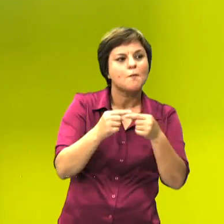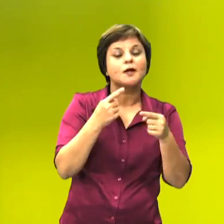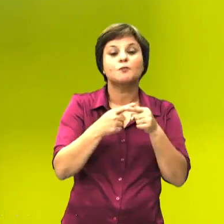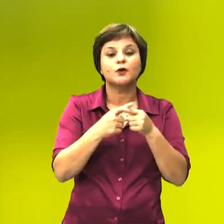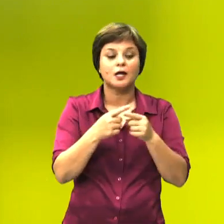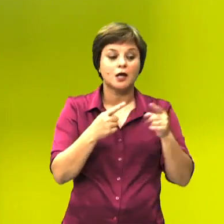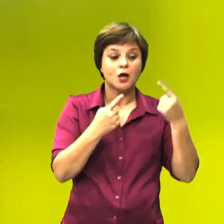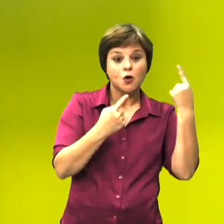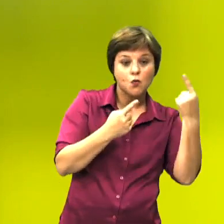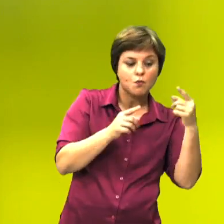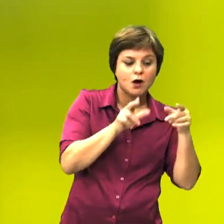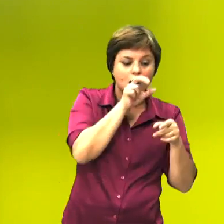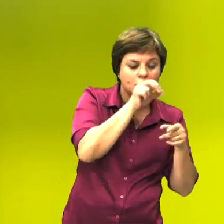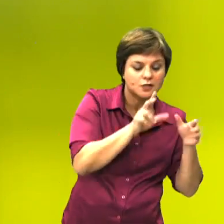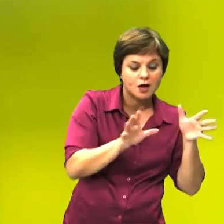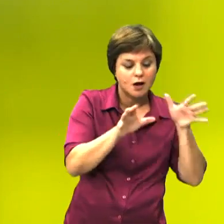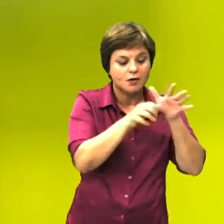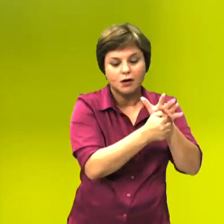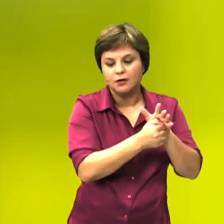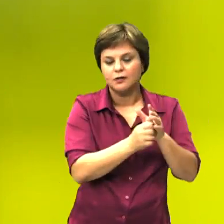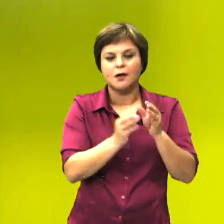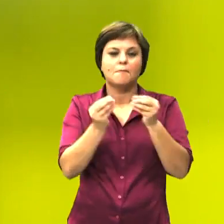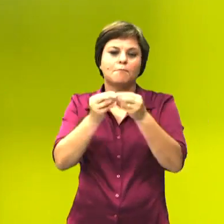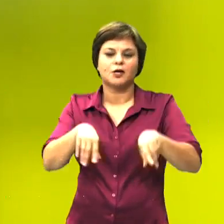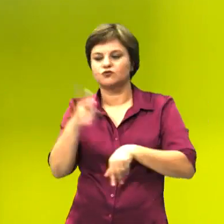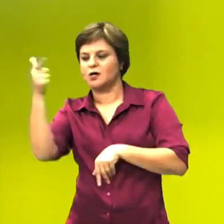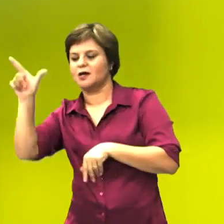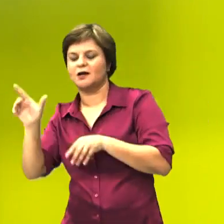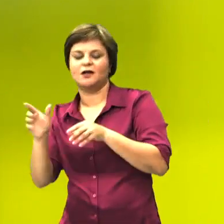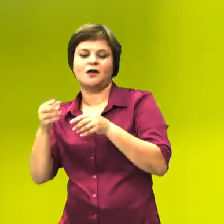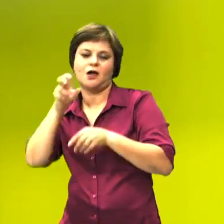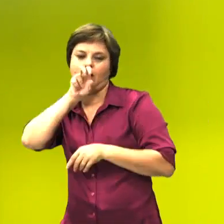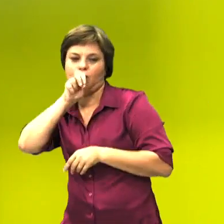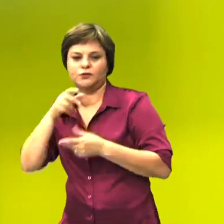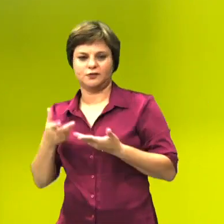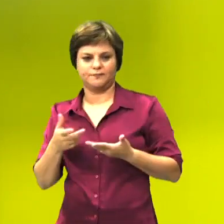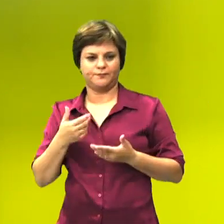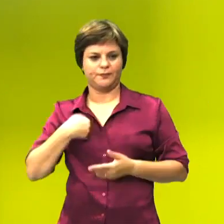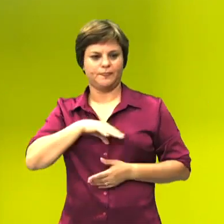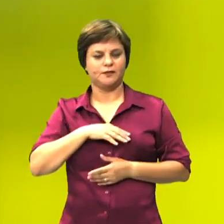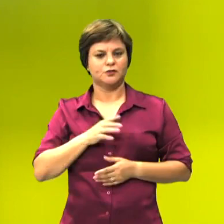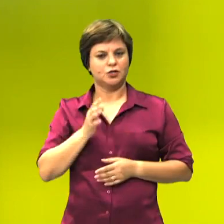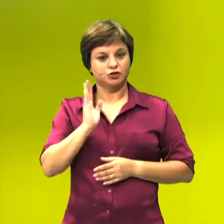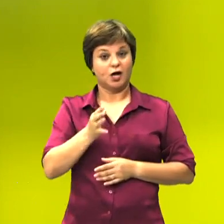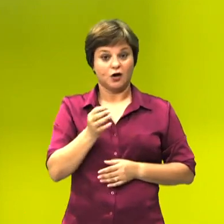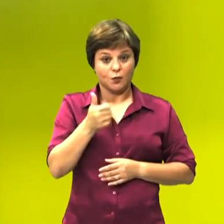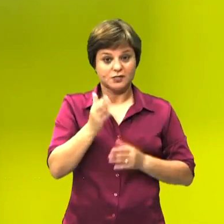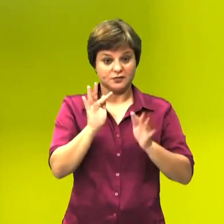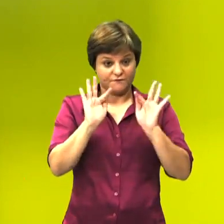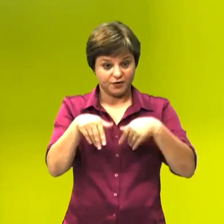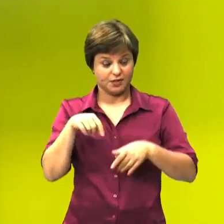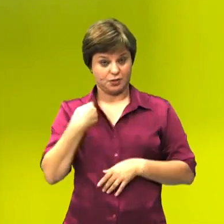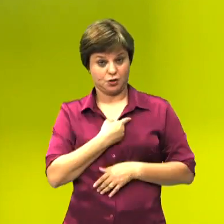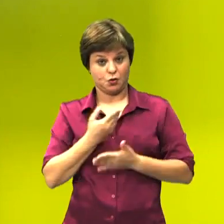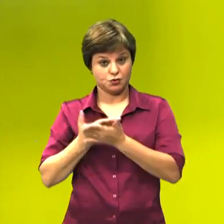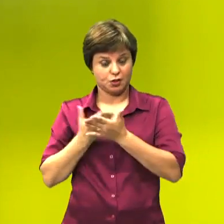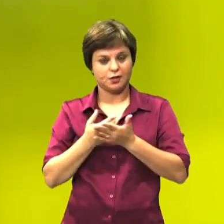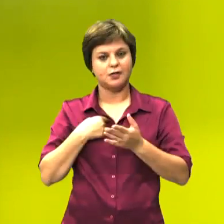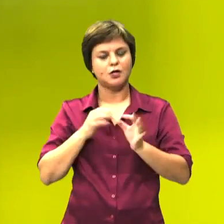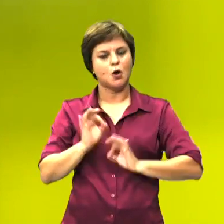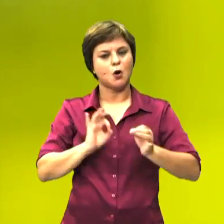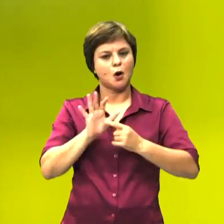uma vai acabar prejudicando a outra. Estamos chegando na reta final da nossa aula, e eu